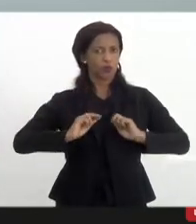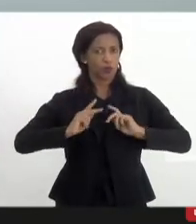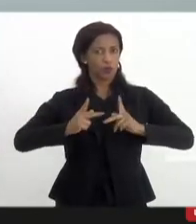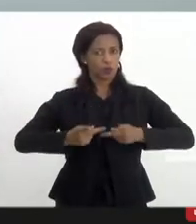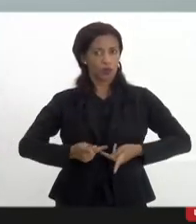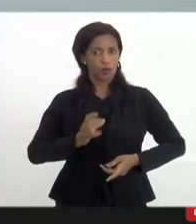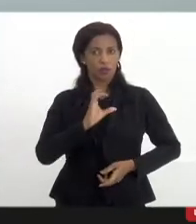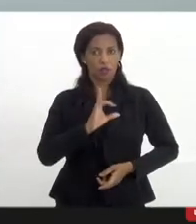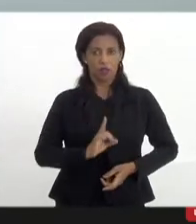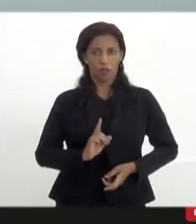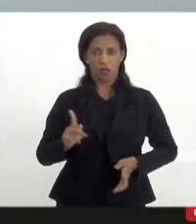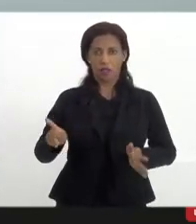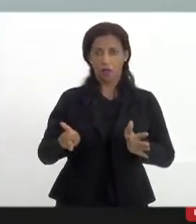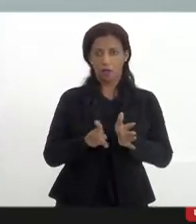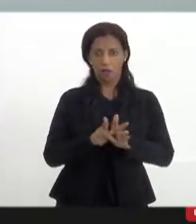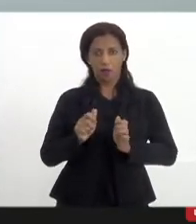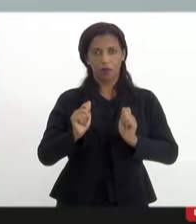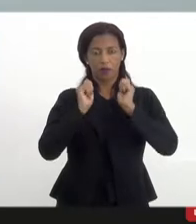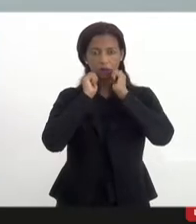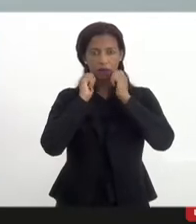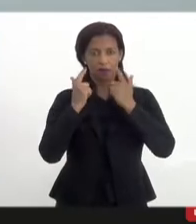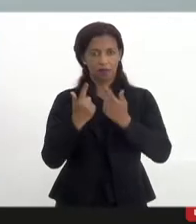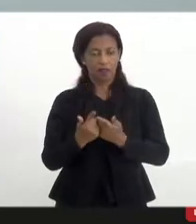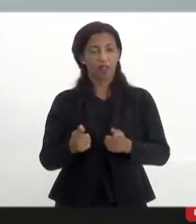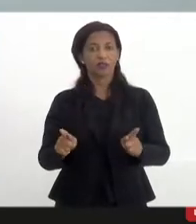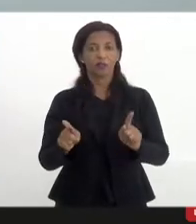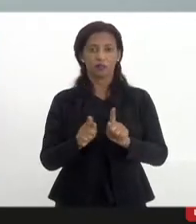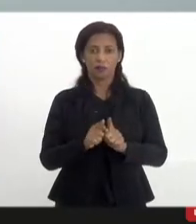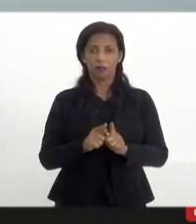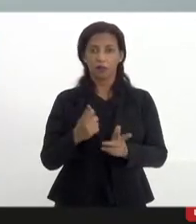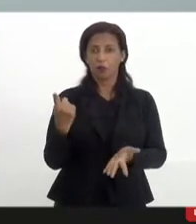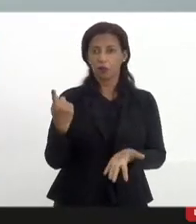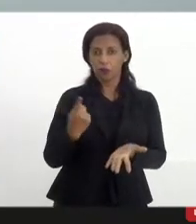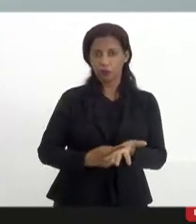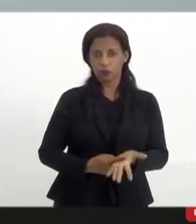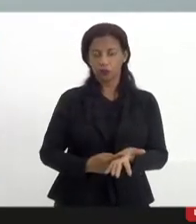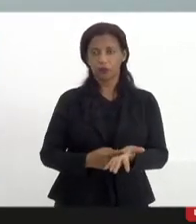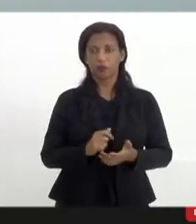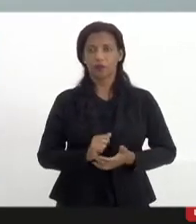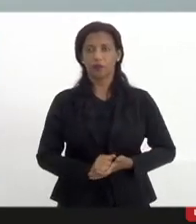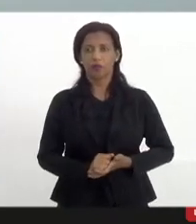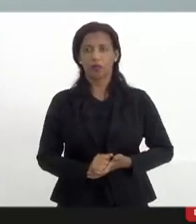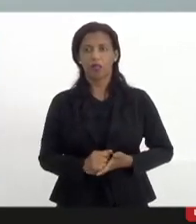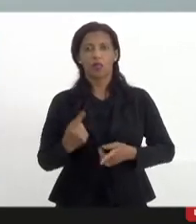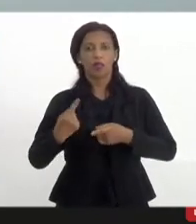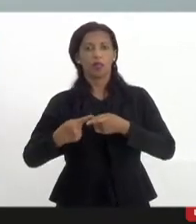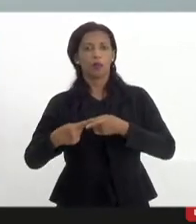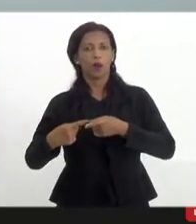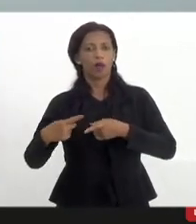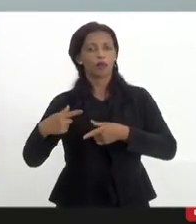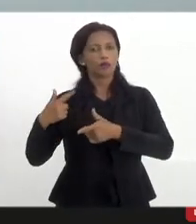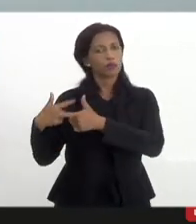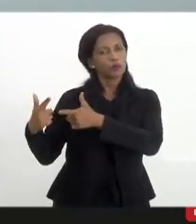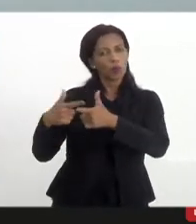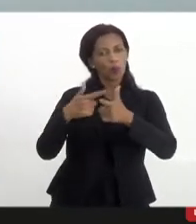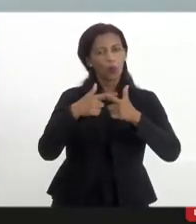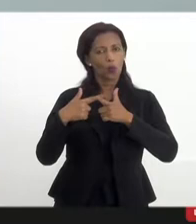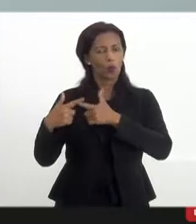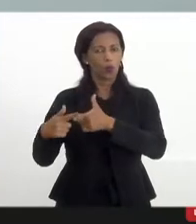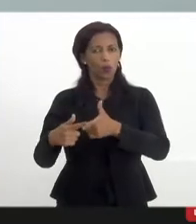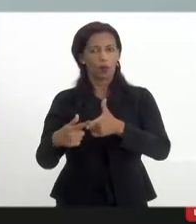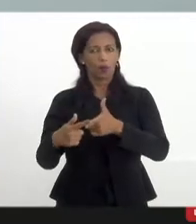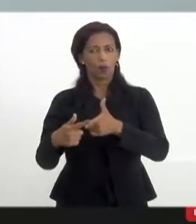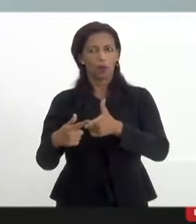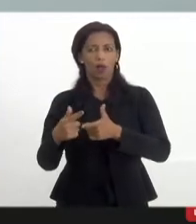Cidadania da Casa, eu quero também registrar que em função da burocracia parlamentar, digamos assim, não foi